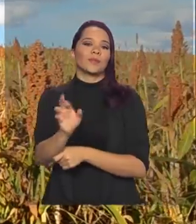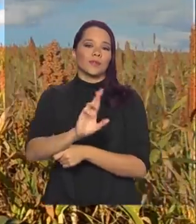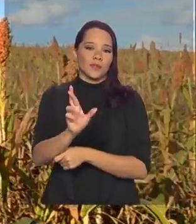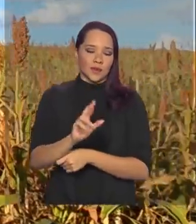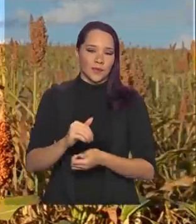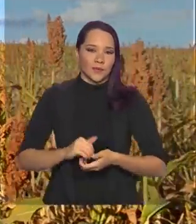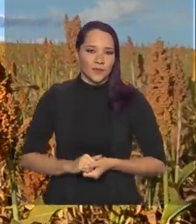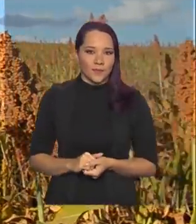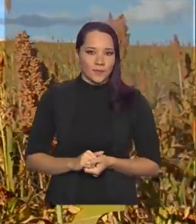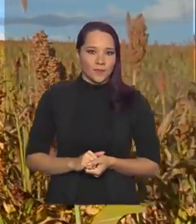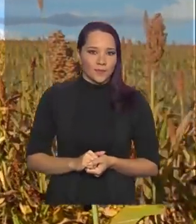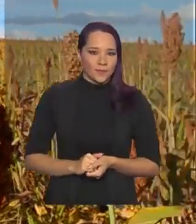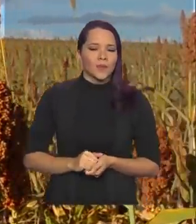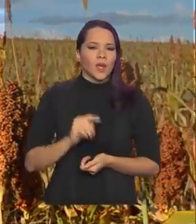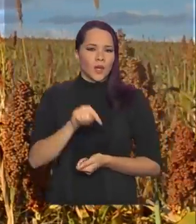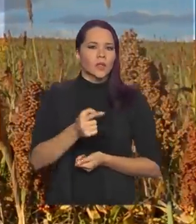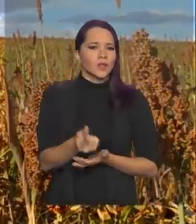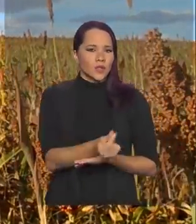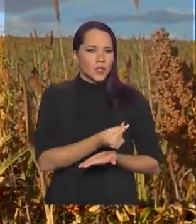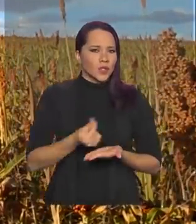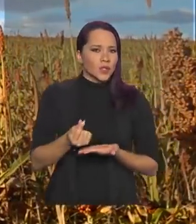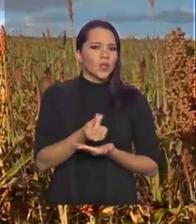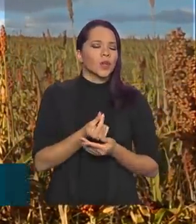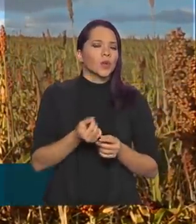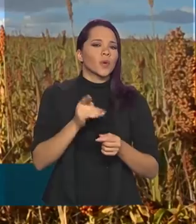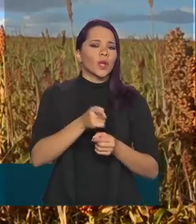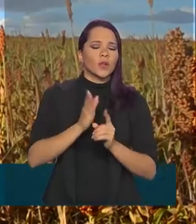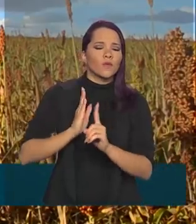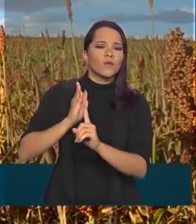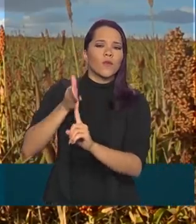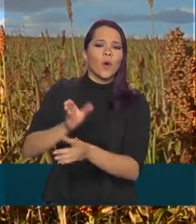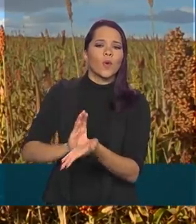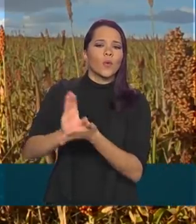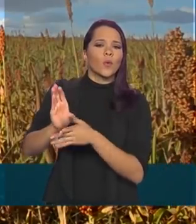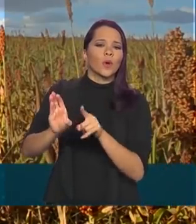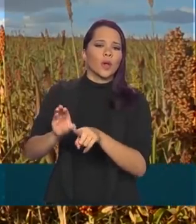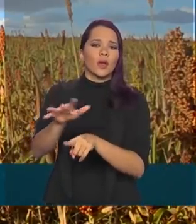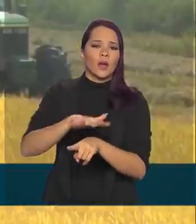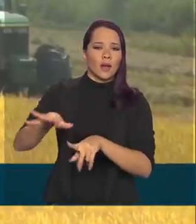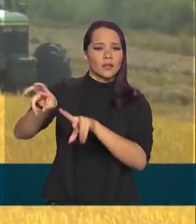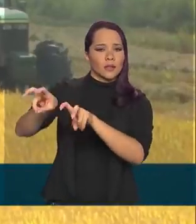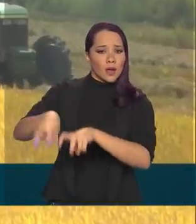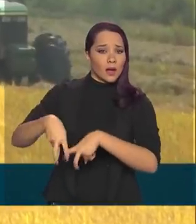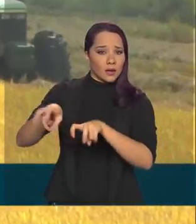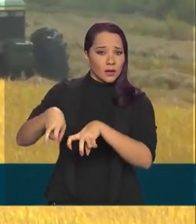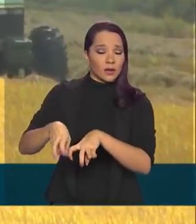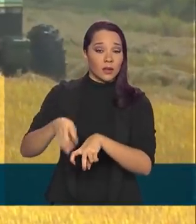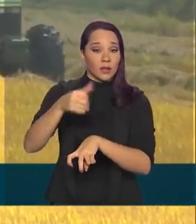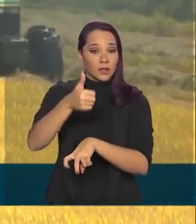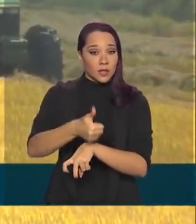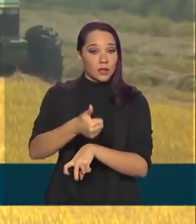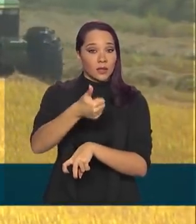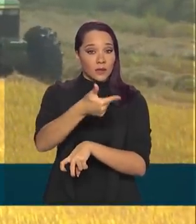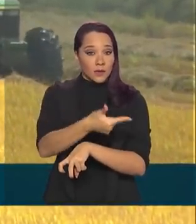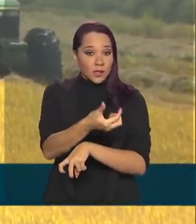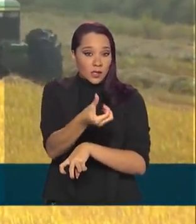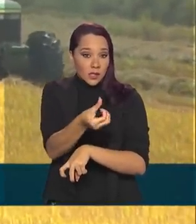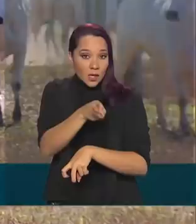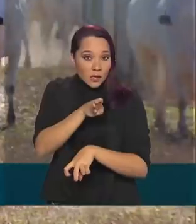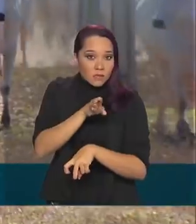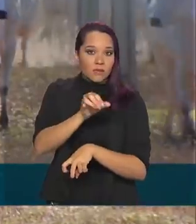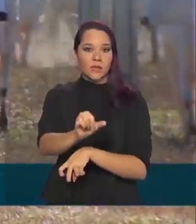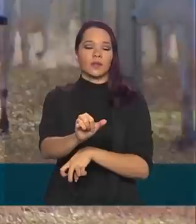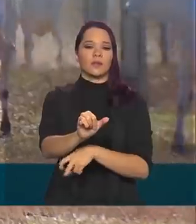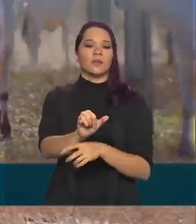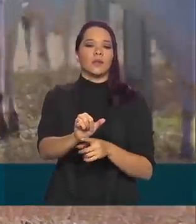A maior parte dos recursos teve como destino a atividade agrícola, 126 bilhões.